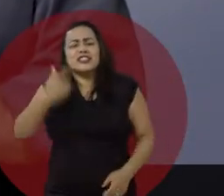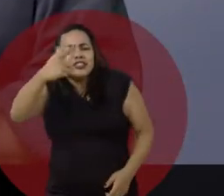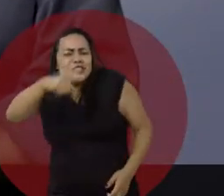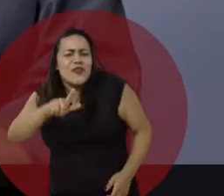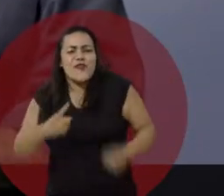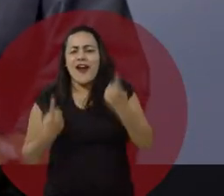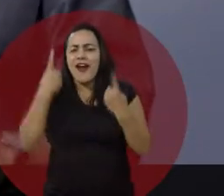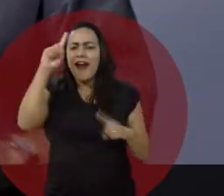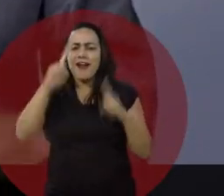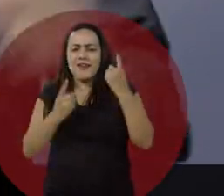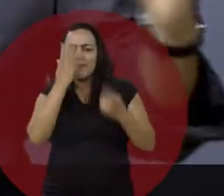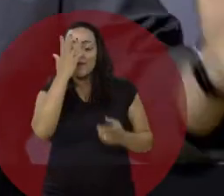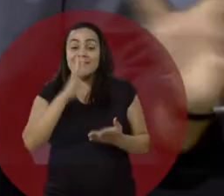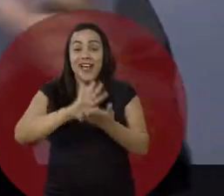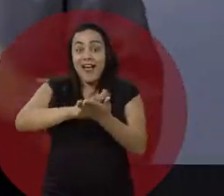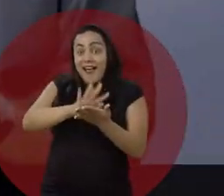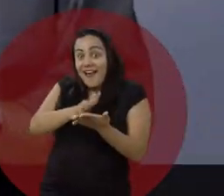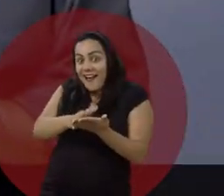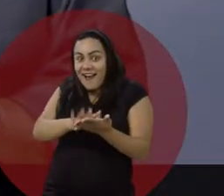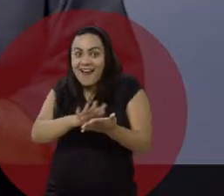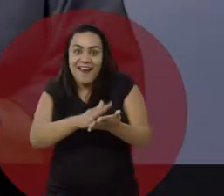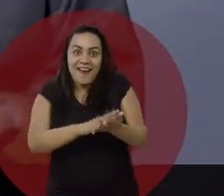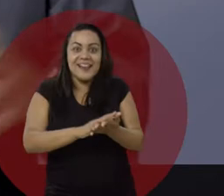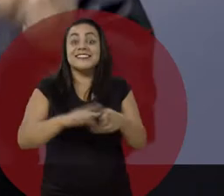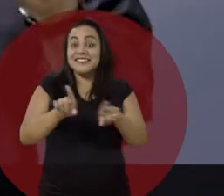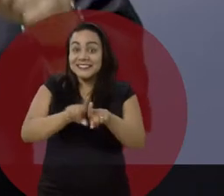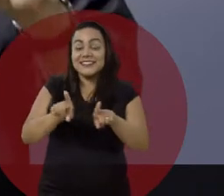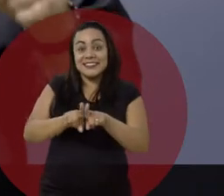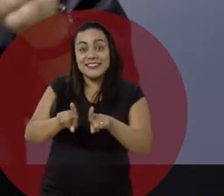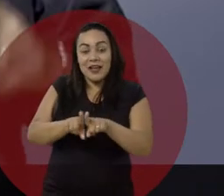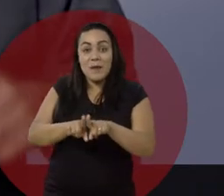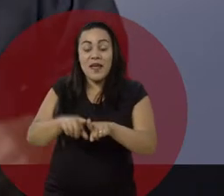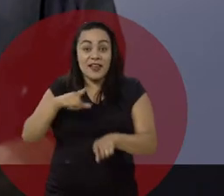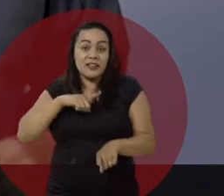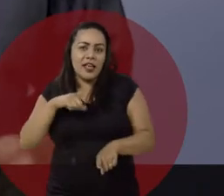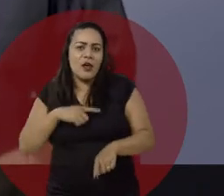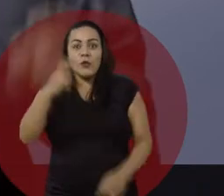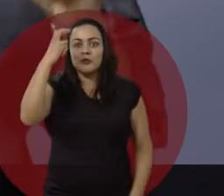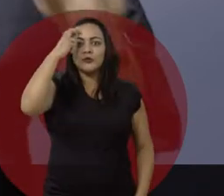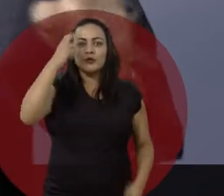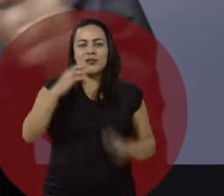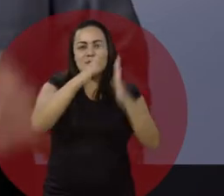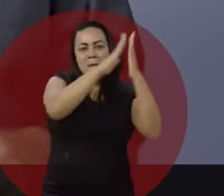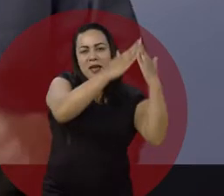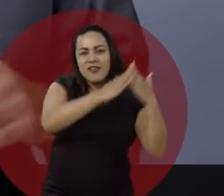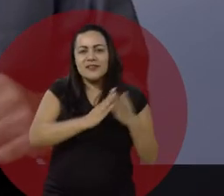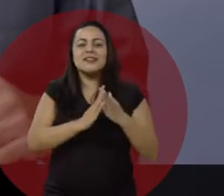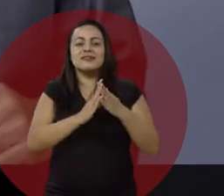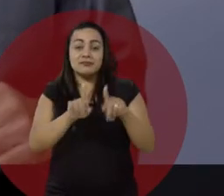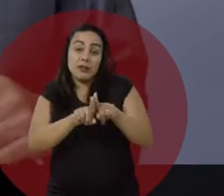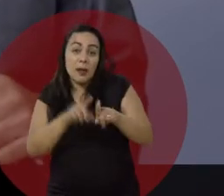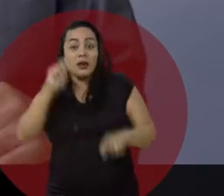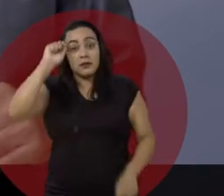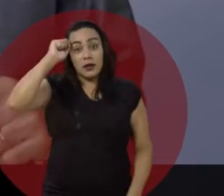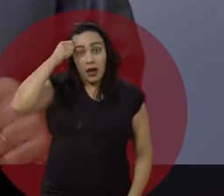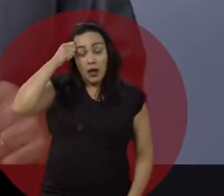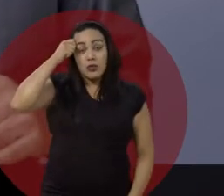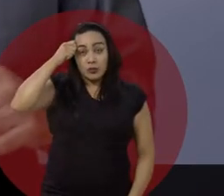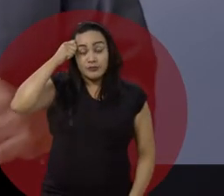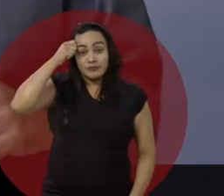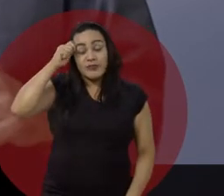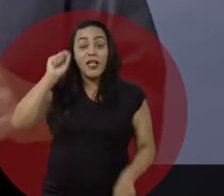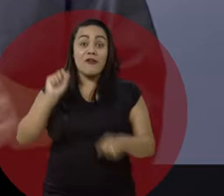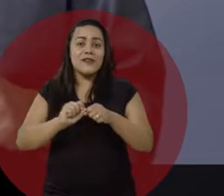Vamos retomar o Carnaval de Rua e as nossas escolas de samba. Serão também lançados editais para a cultura periférica e